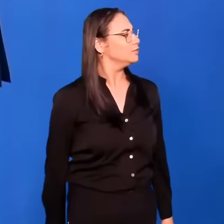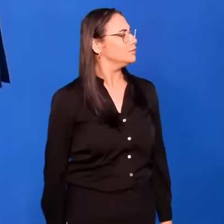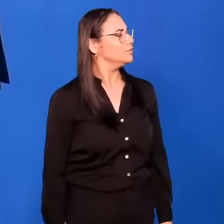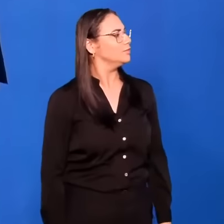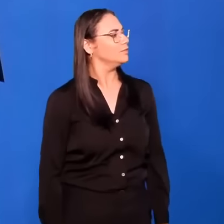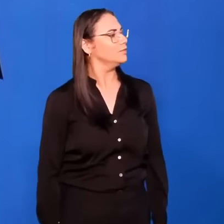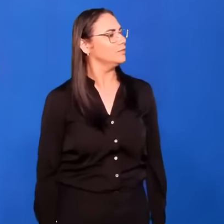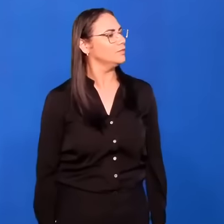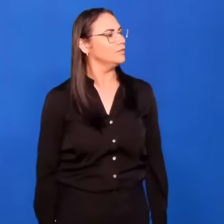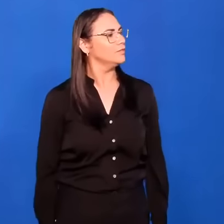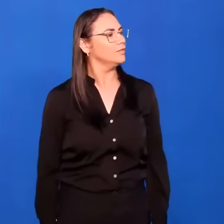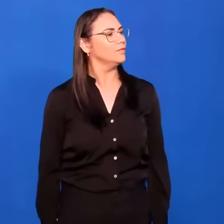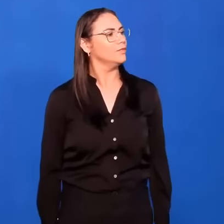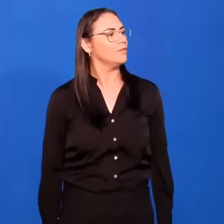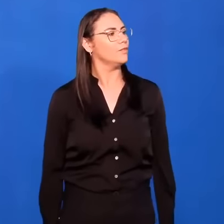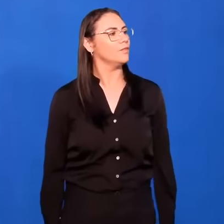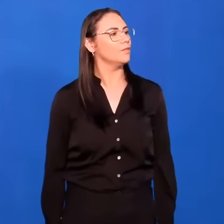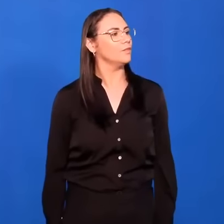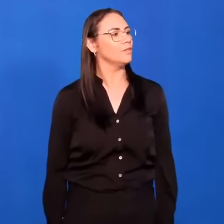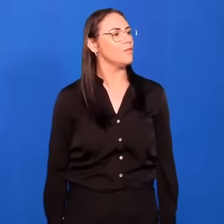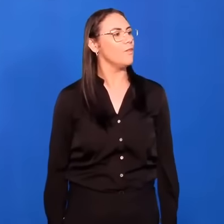Meu irmão.